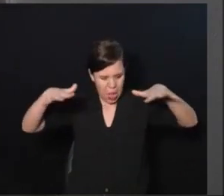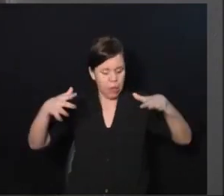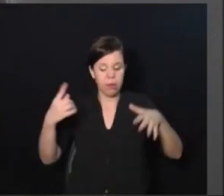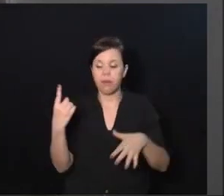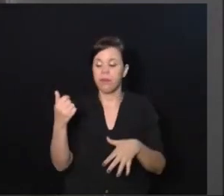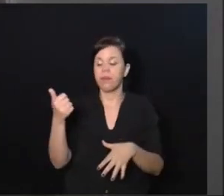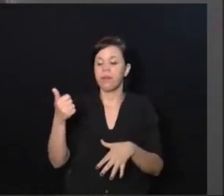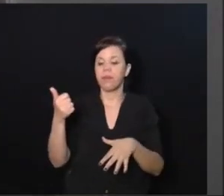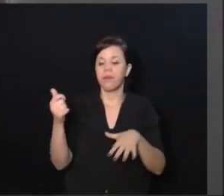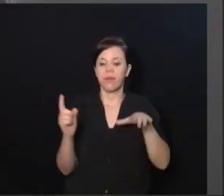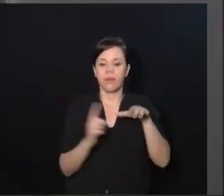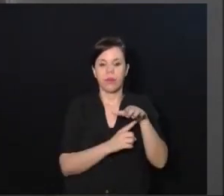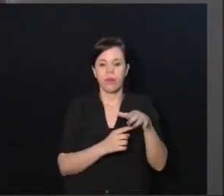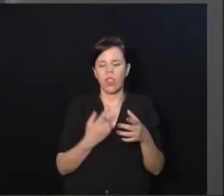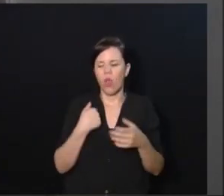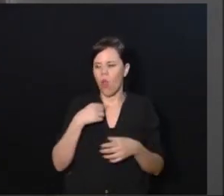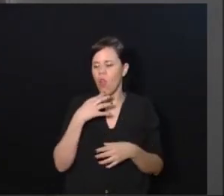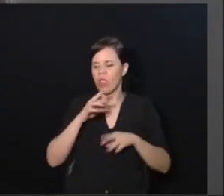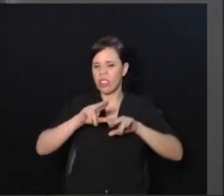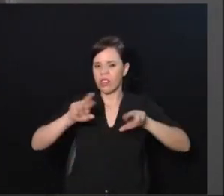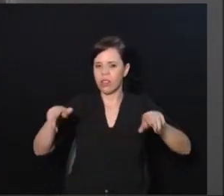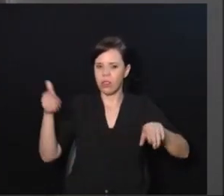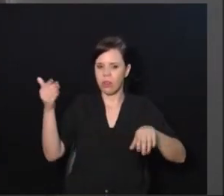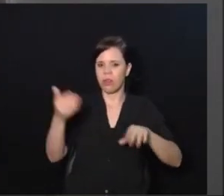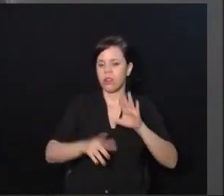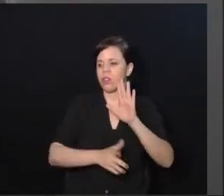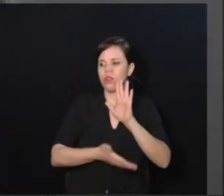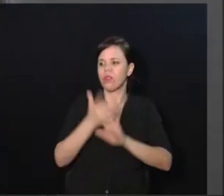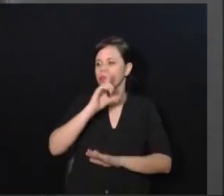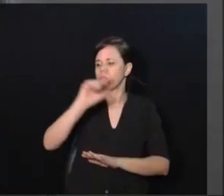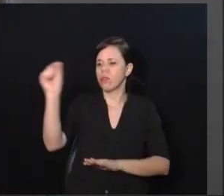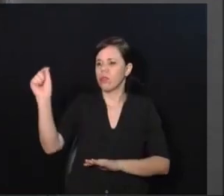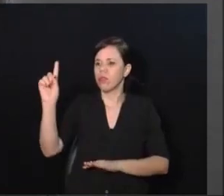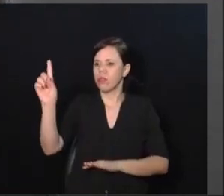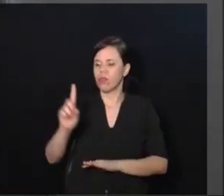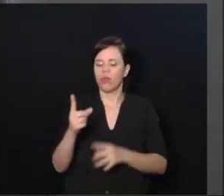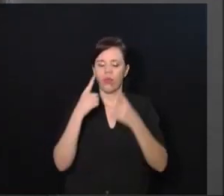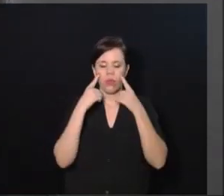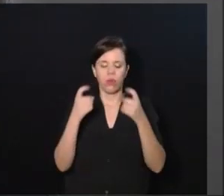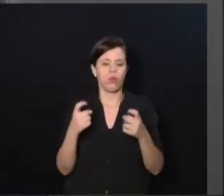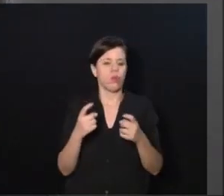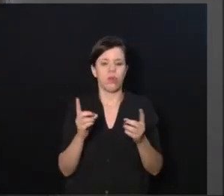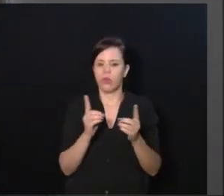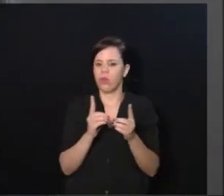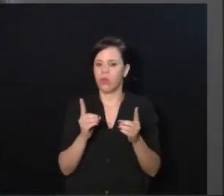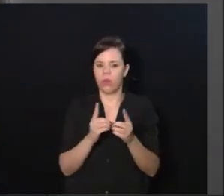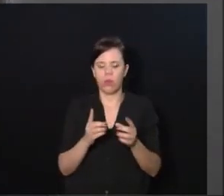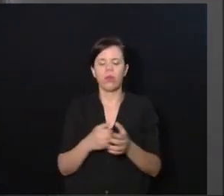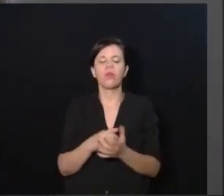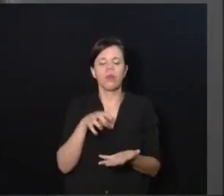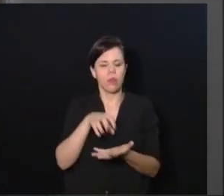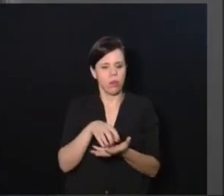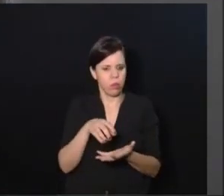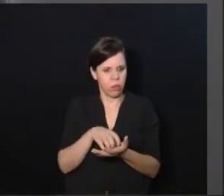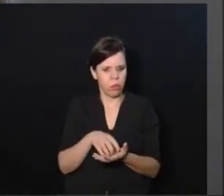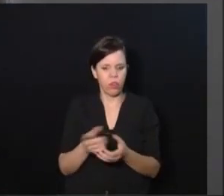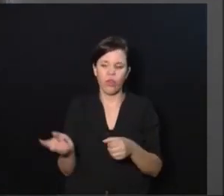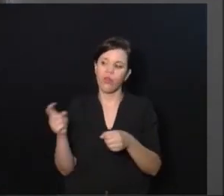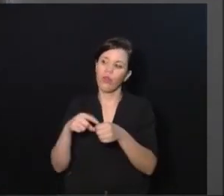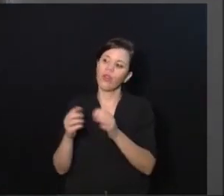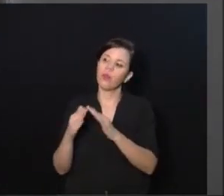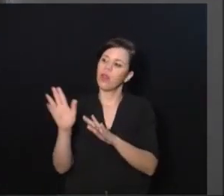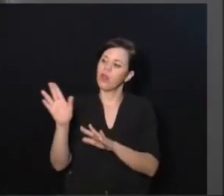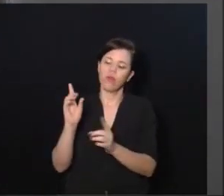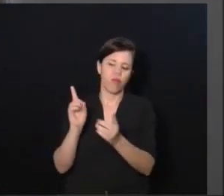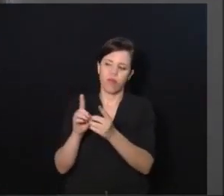conheço vários serviços de reabilitação que mandam a criança embora porque ela está chorando, aí não atende. Tem centros de reabilitação que mandam a criança de volta que ele